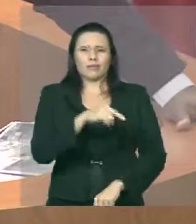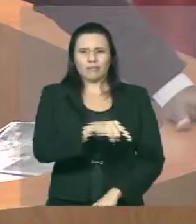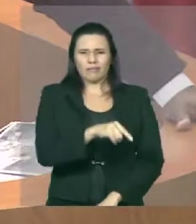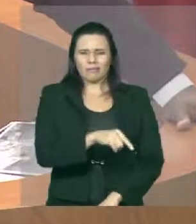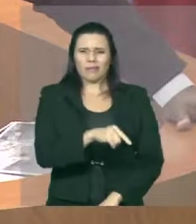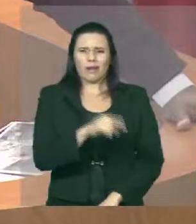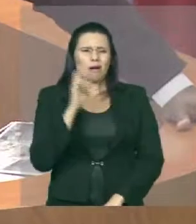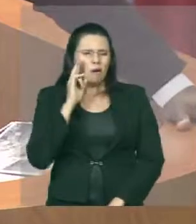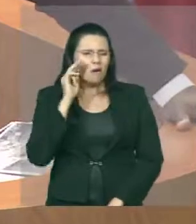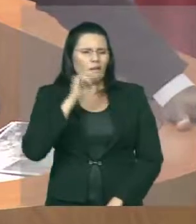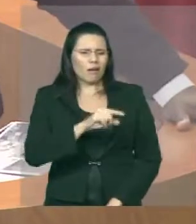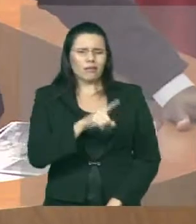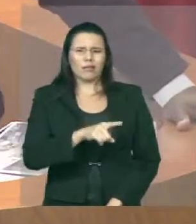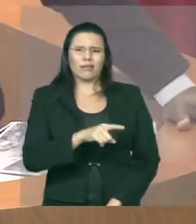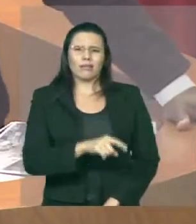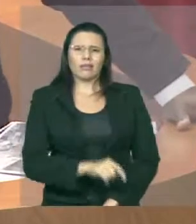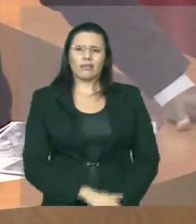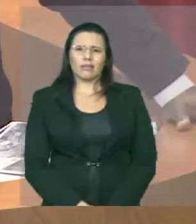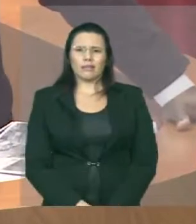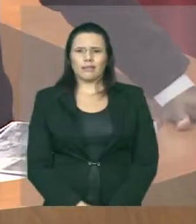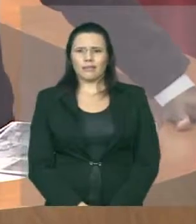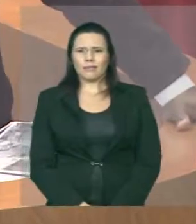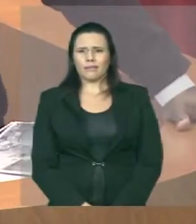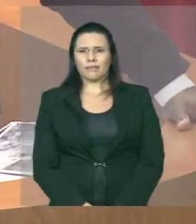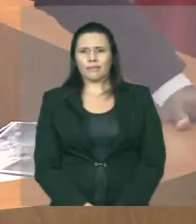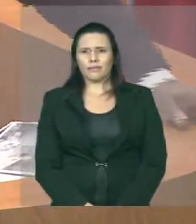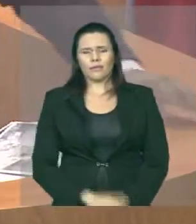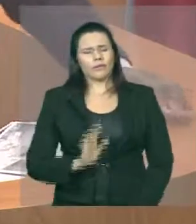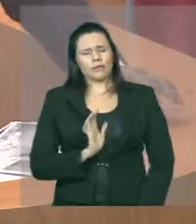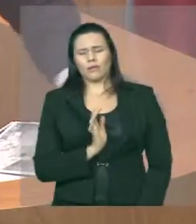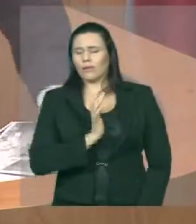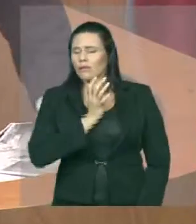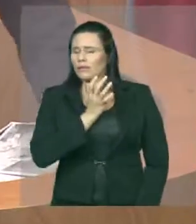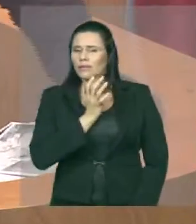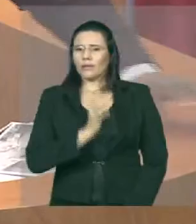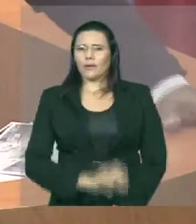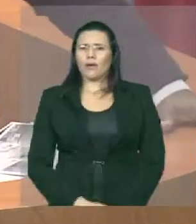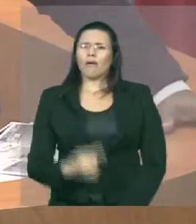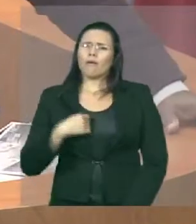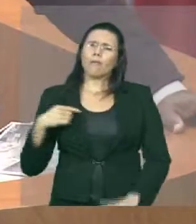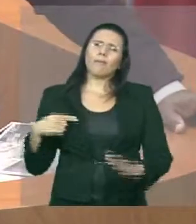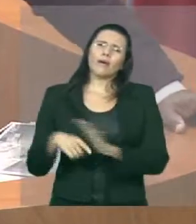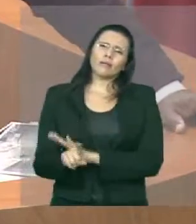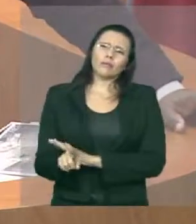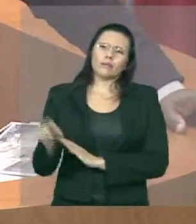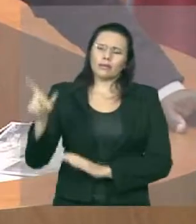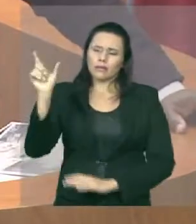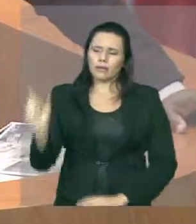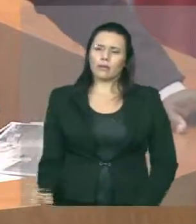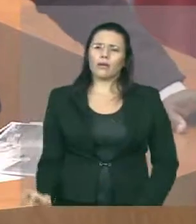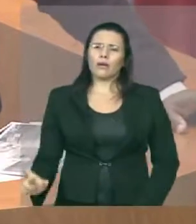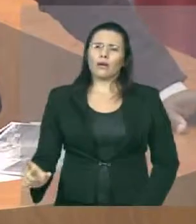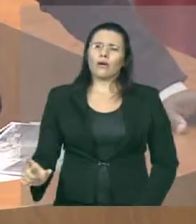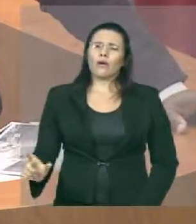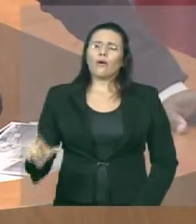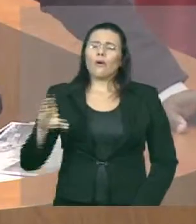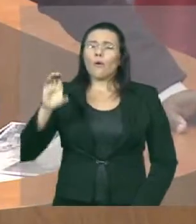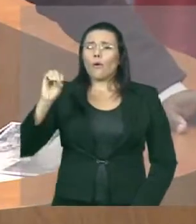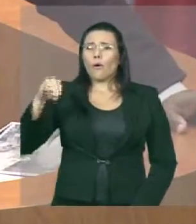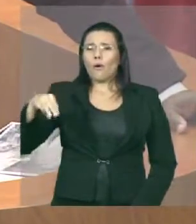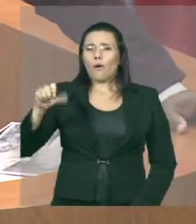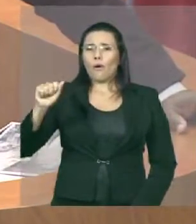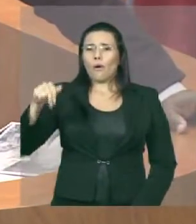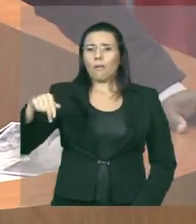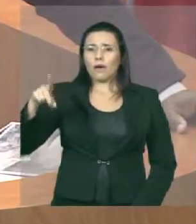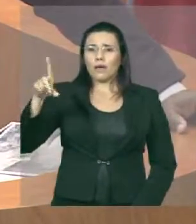fazem as suas necessidades vitais. eu quero perguntar ao comandante Miguel Neto se ele tem